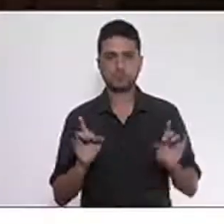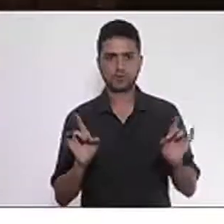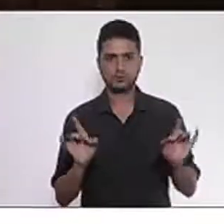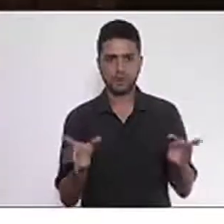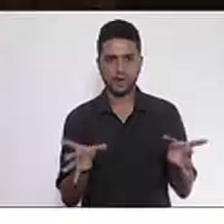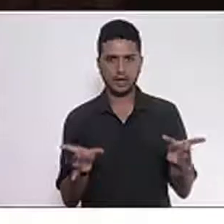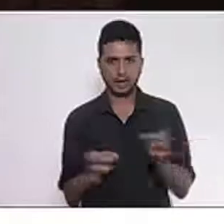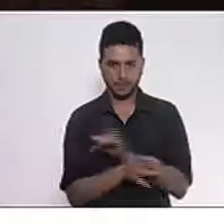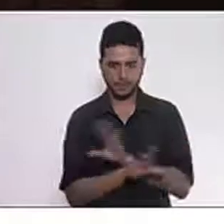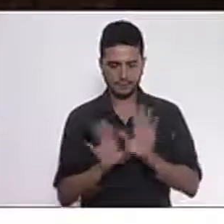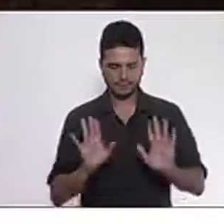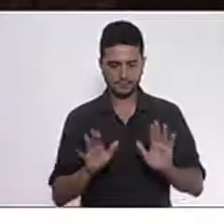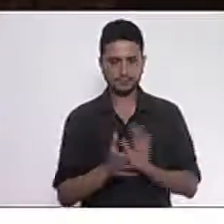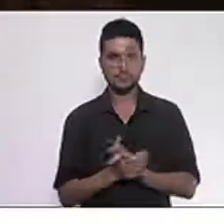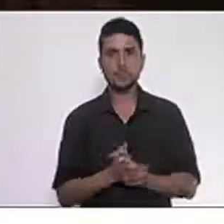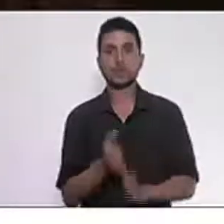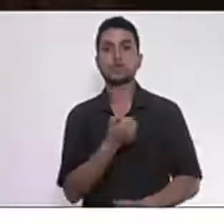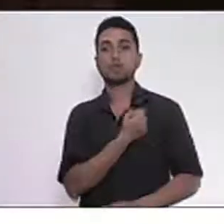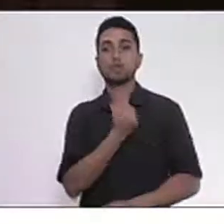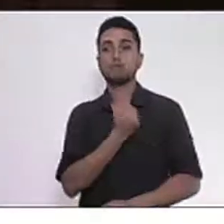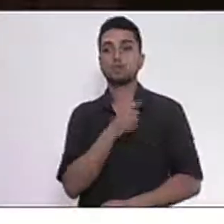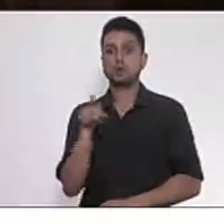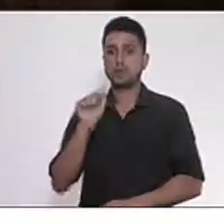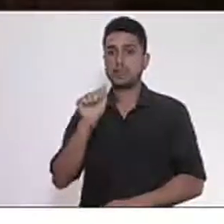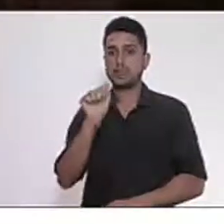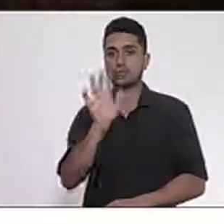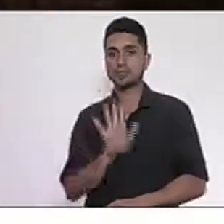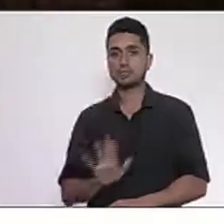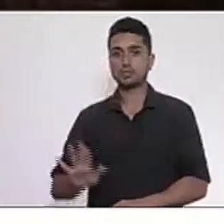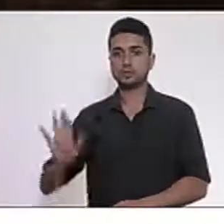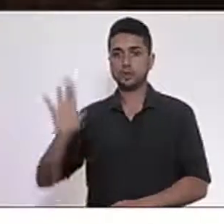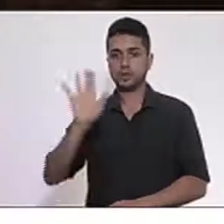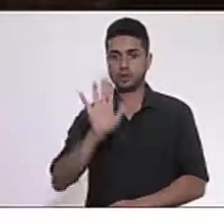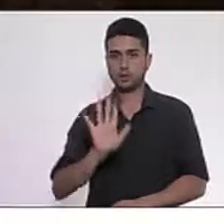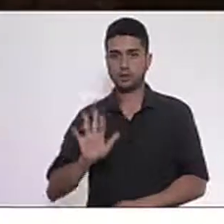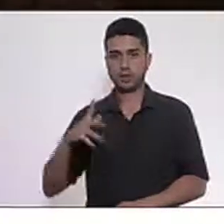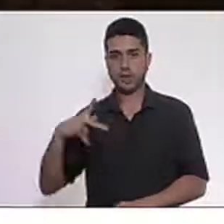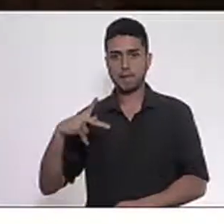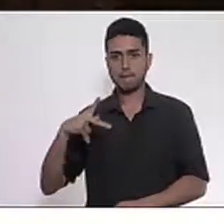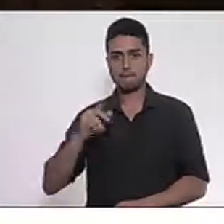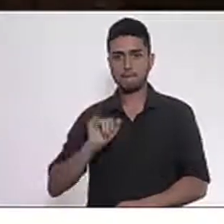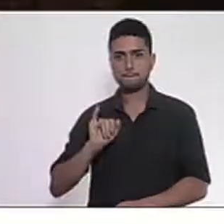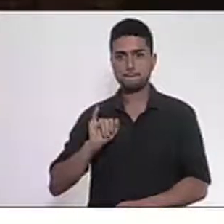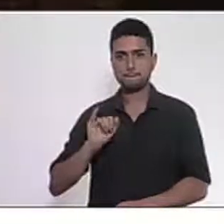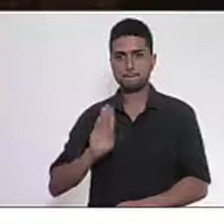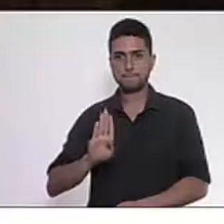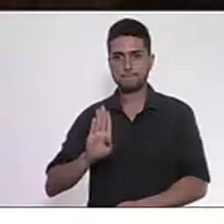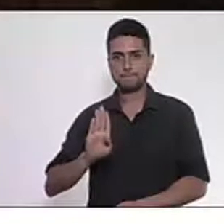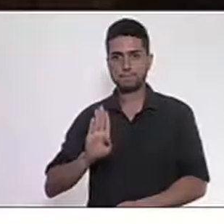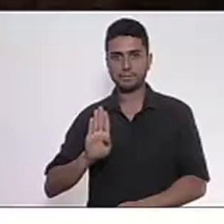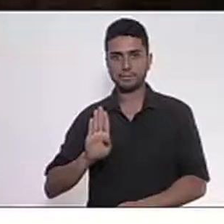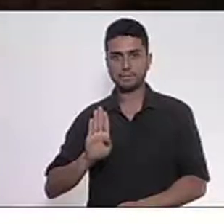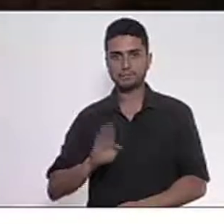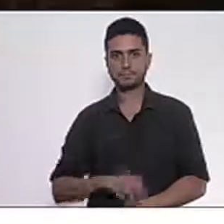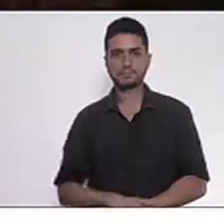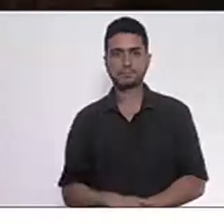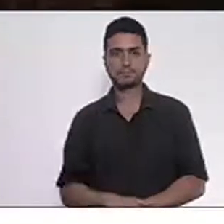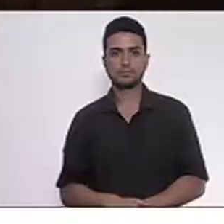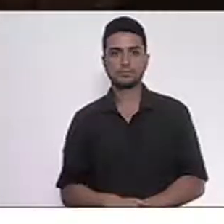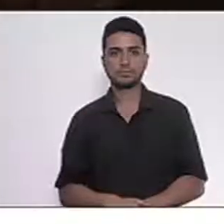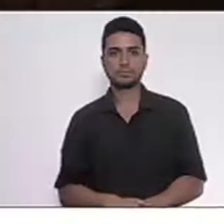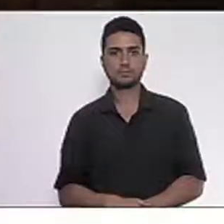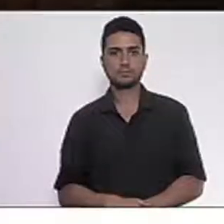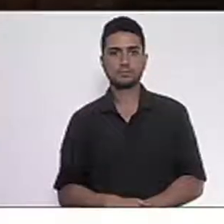vou para os números nacionais, os números nacional. O PIB, dois trimestres seguidos,